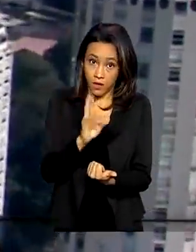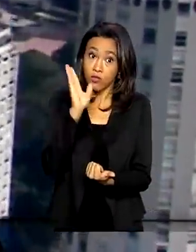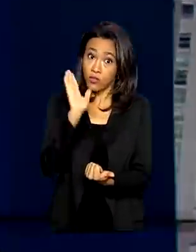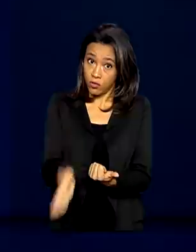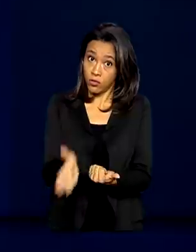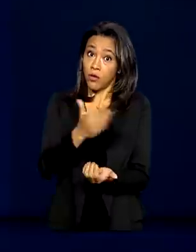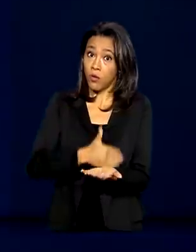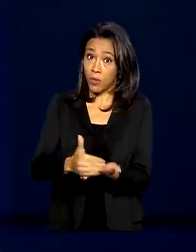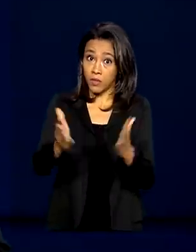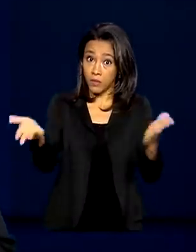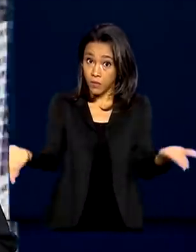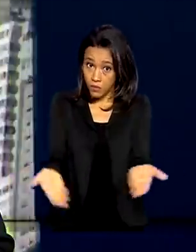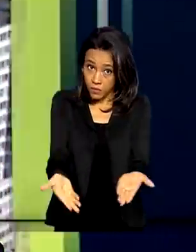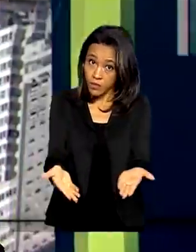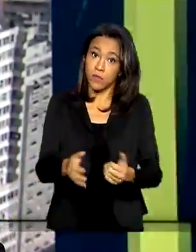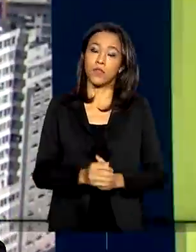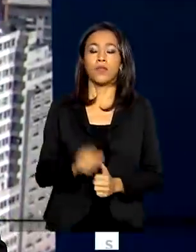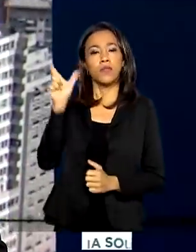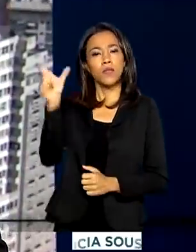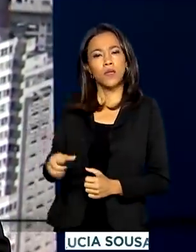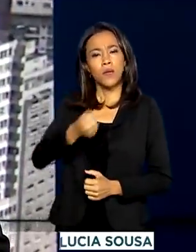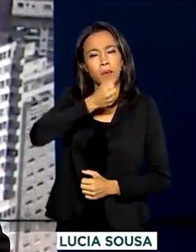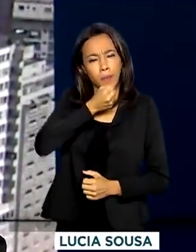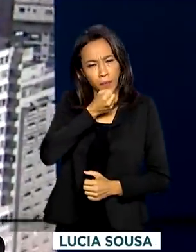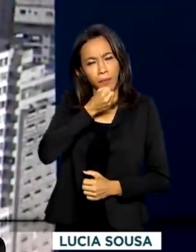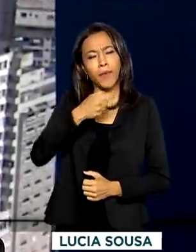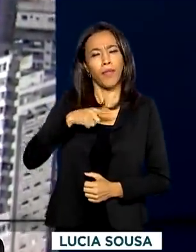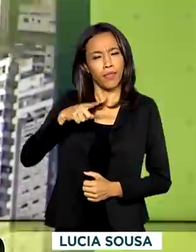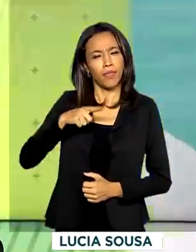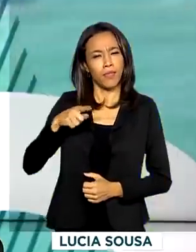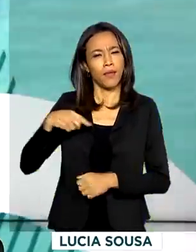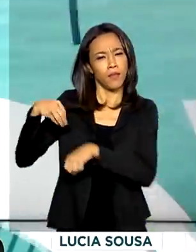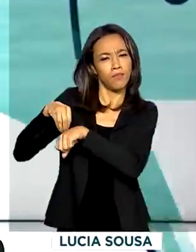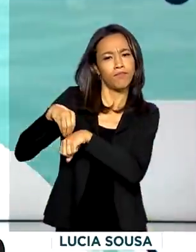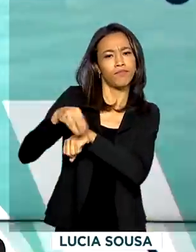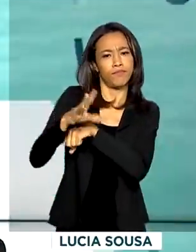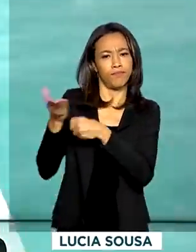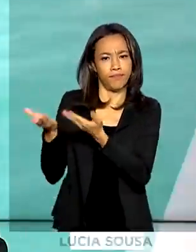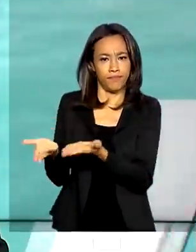a ser paga hoje. A repórter Márcia Fernandes tem as informações.